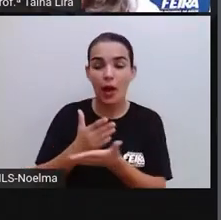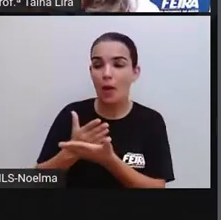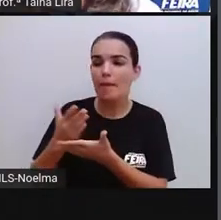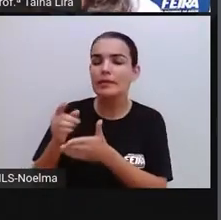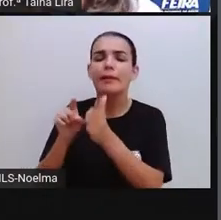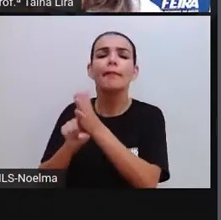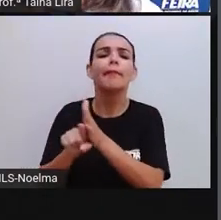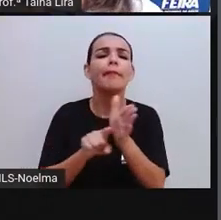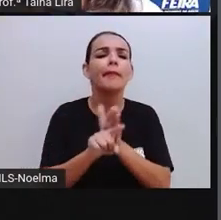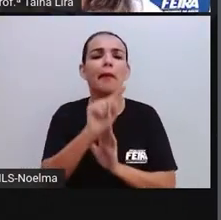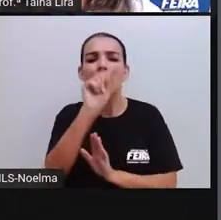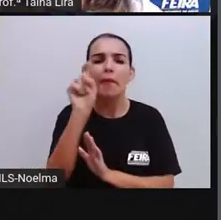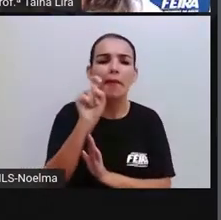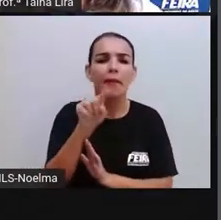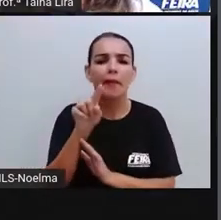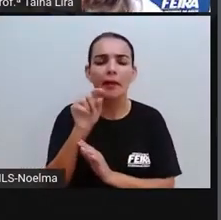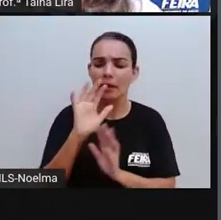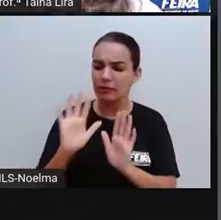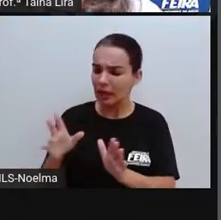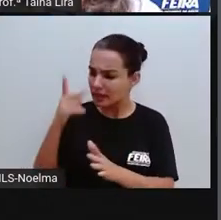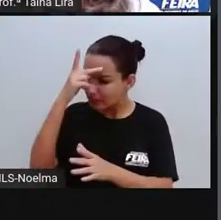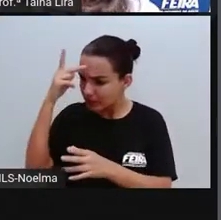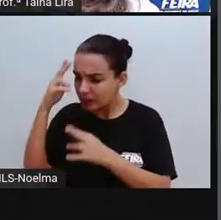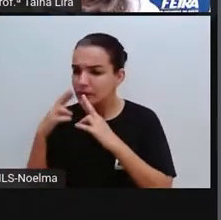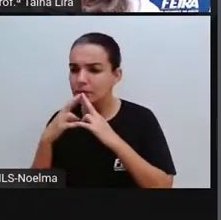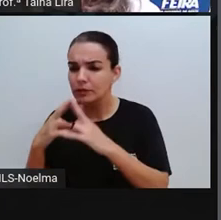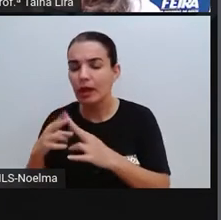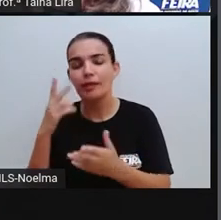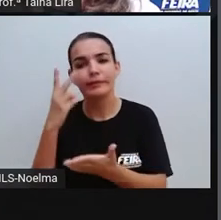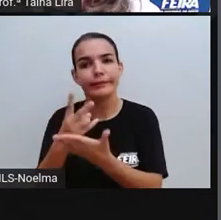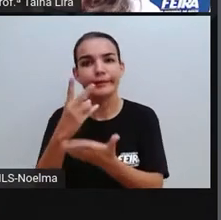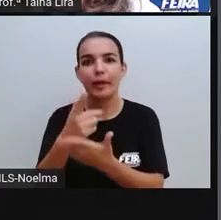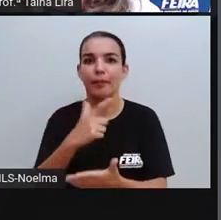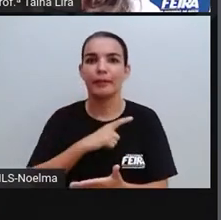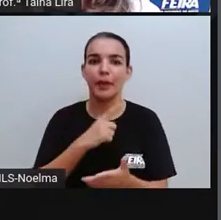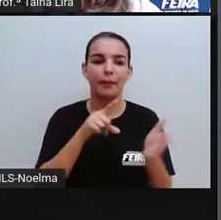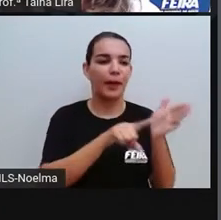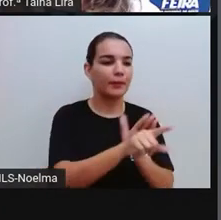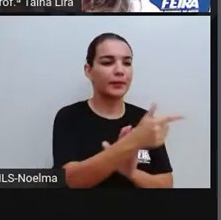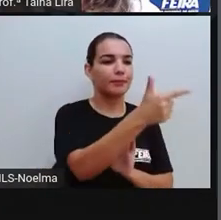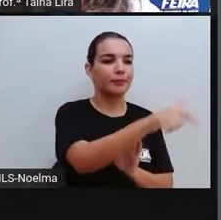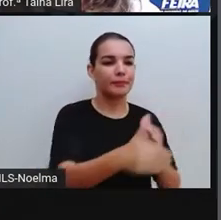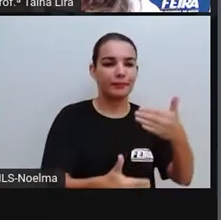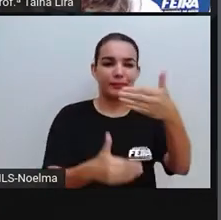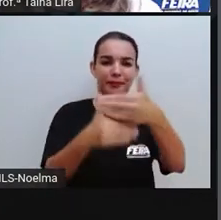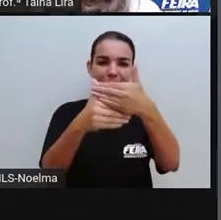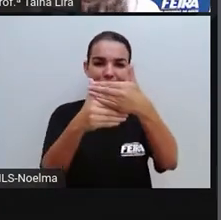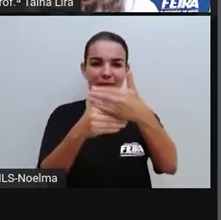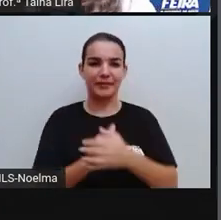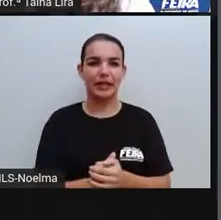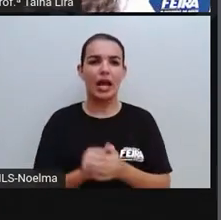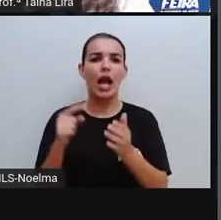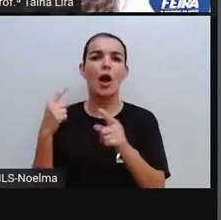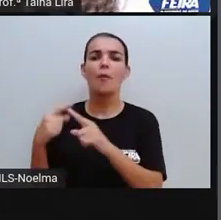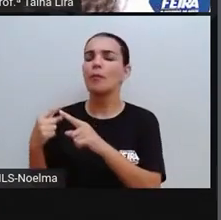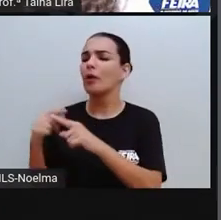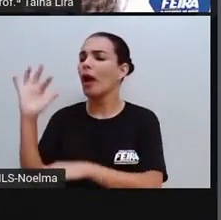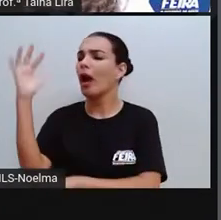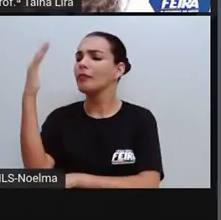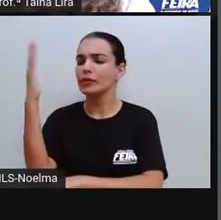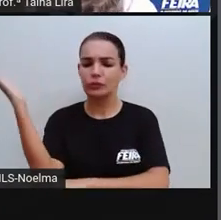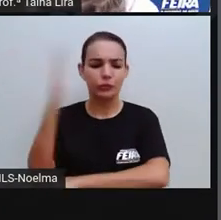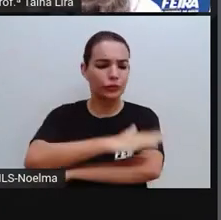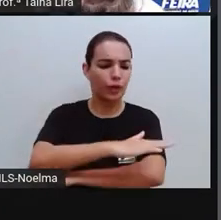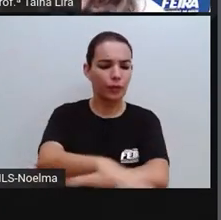a interrogar e, por mais que respondam, tem uma pergunta a acrescentar. Porquê a árvore está no